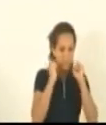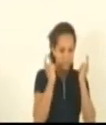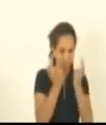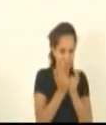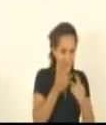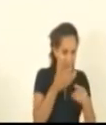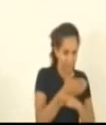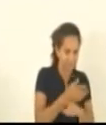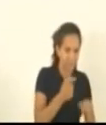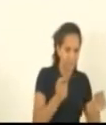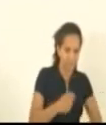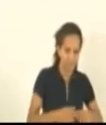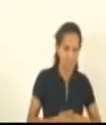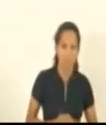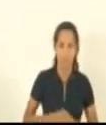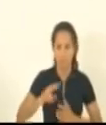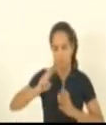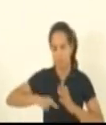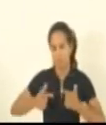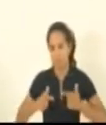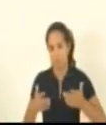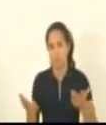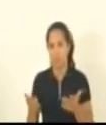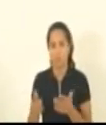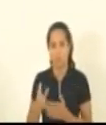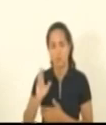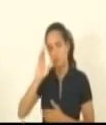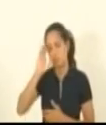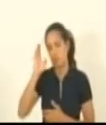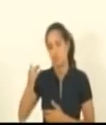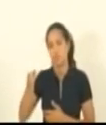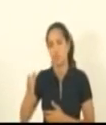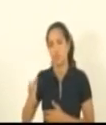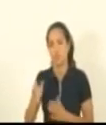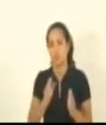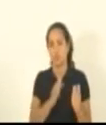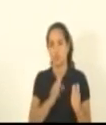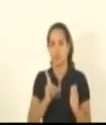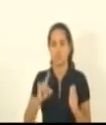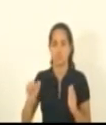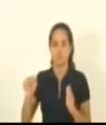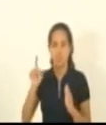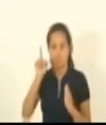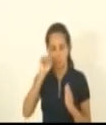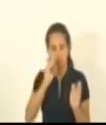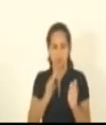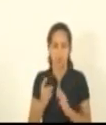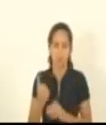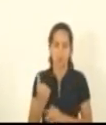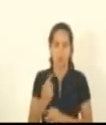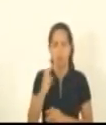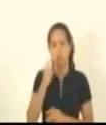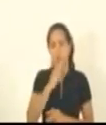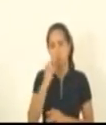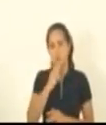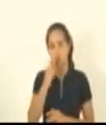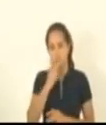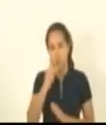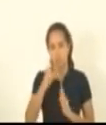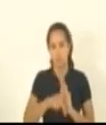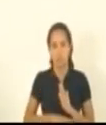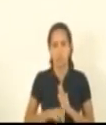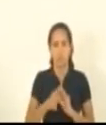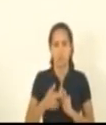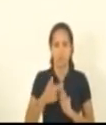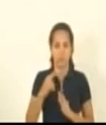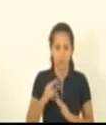não há expediente a ser lido passamos então imediatamente a fase da ordem do dia e tem um discussão único regime de urgência projeto de resolução